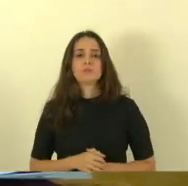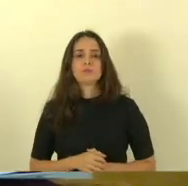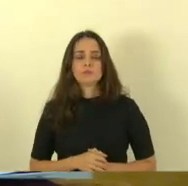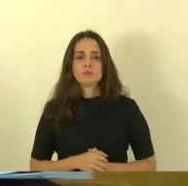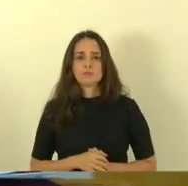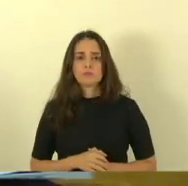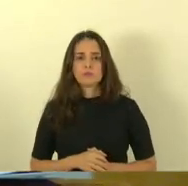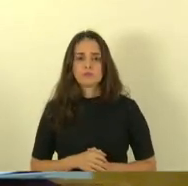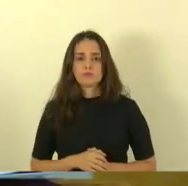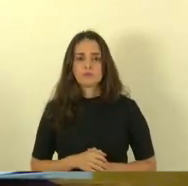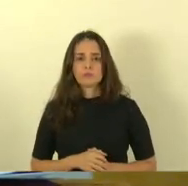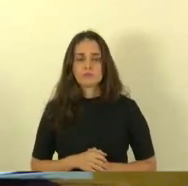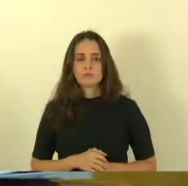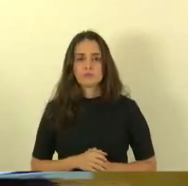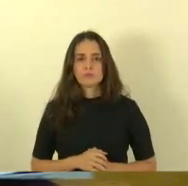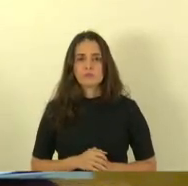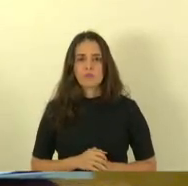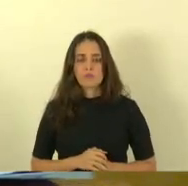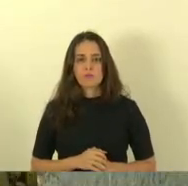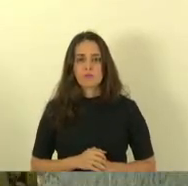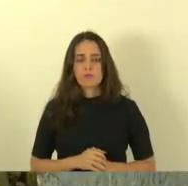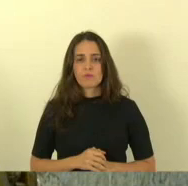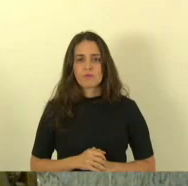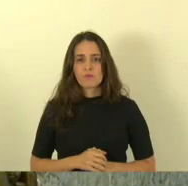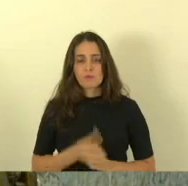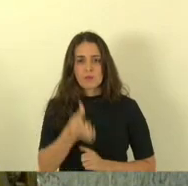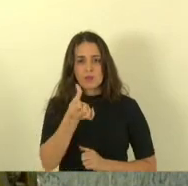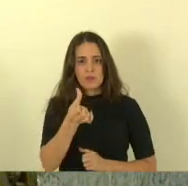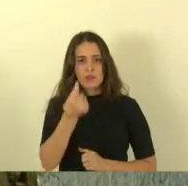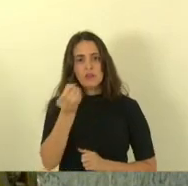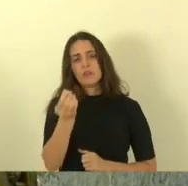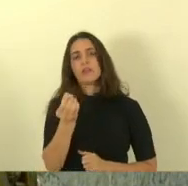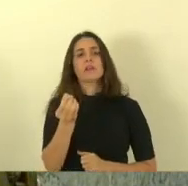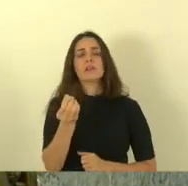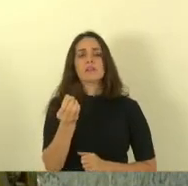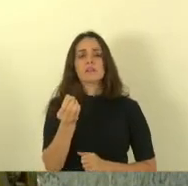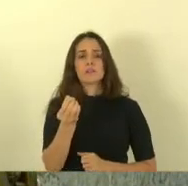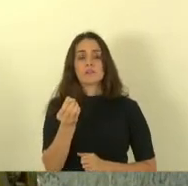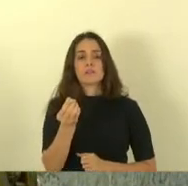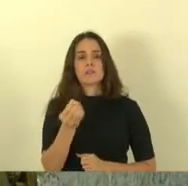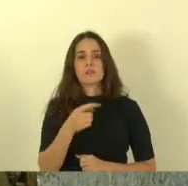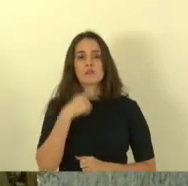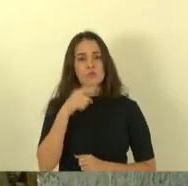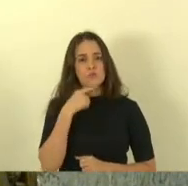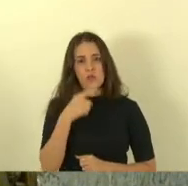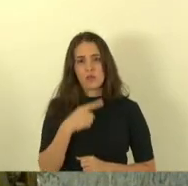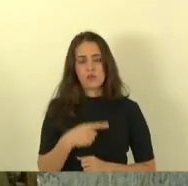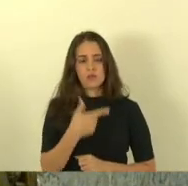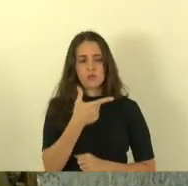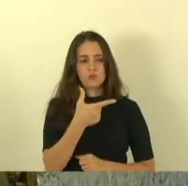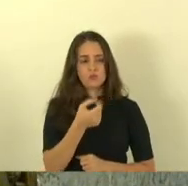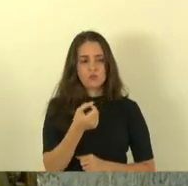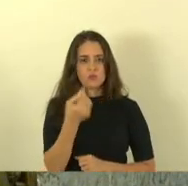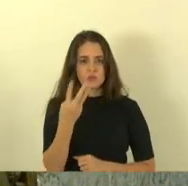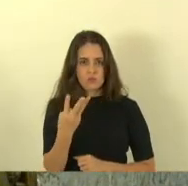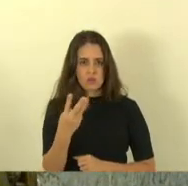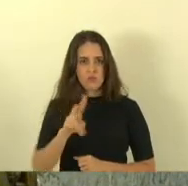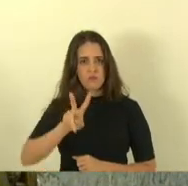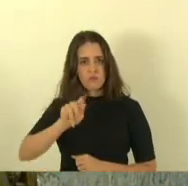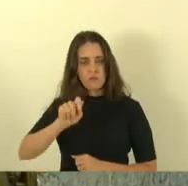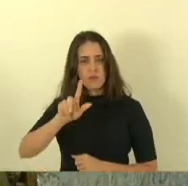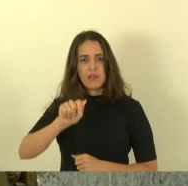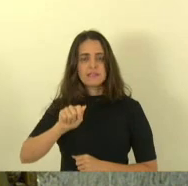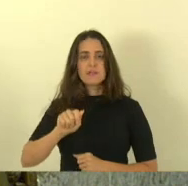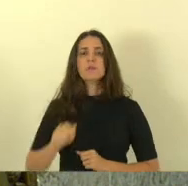deputado engenheiro José Esmeraldo os sessenta não é o suficiente são duzentos e três vagas de período oficial criminal estão faltando